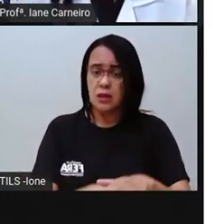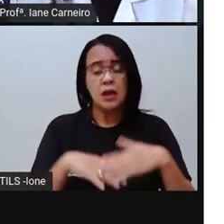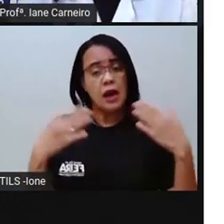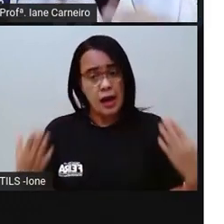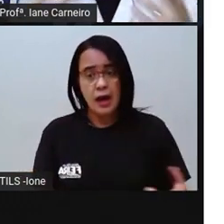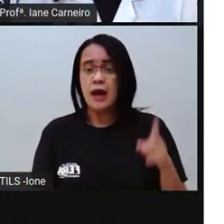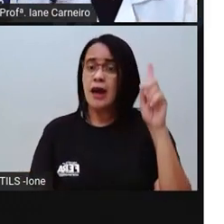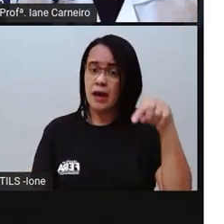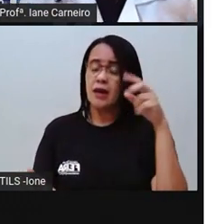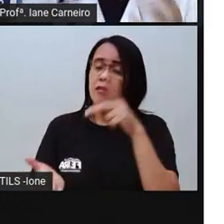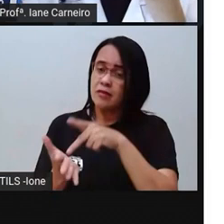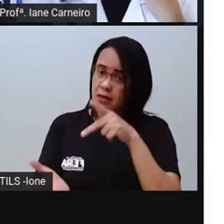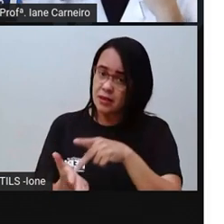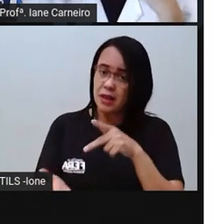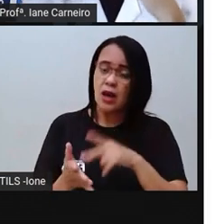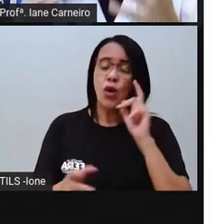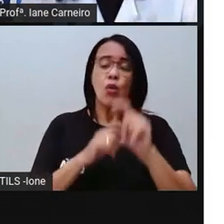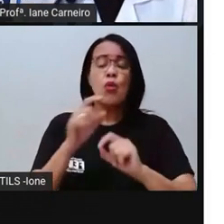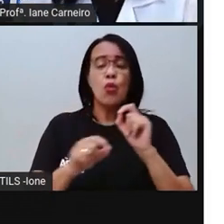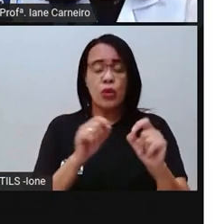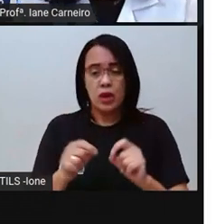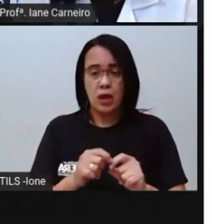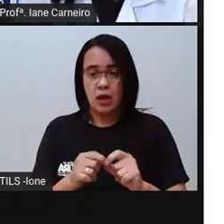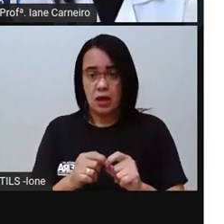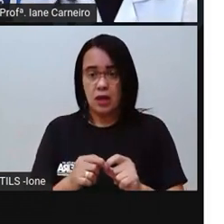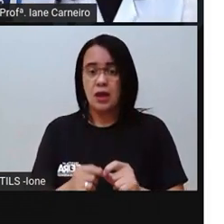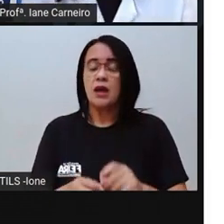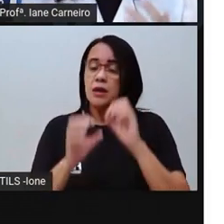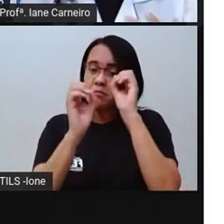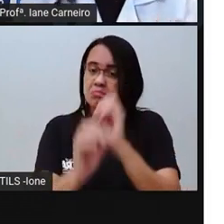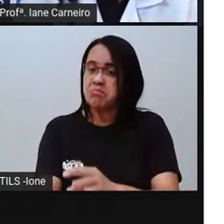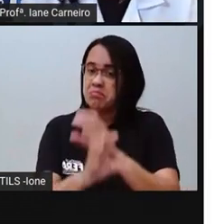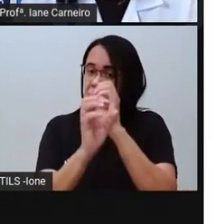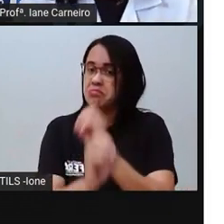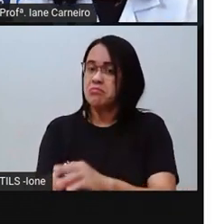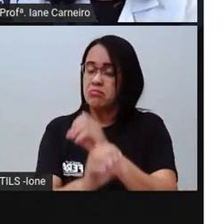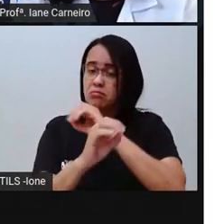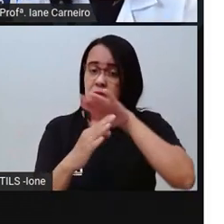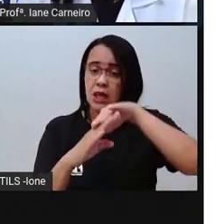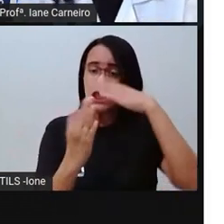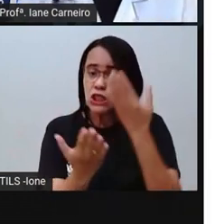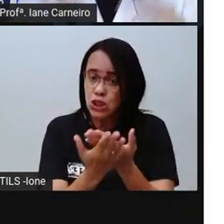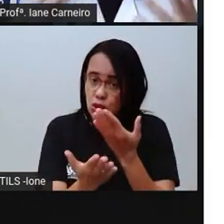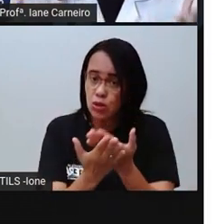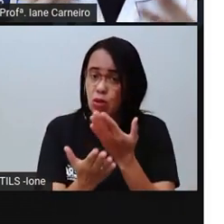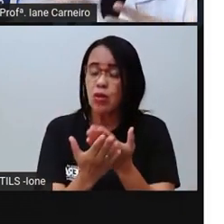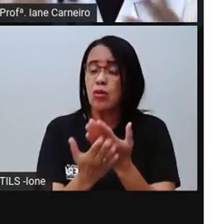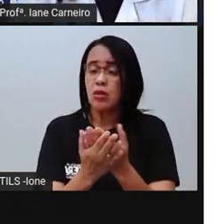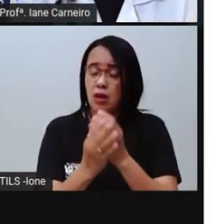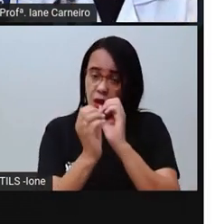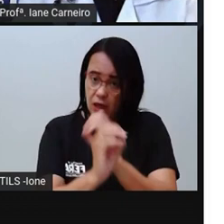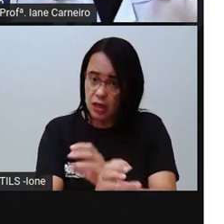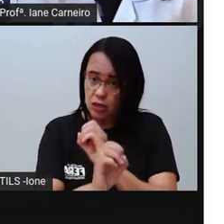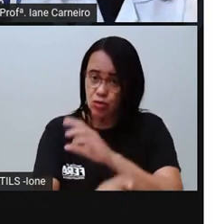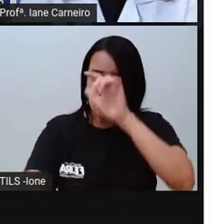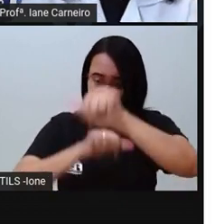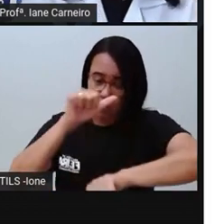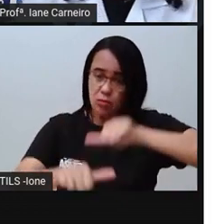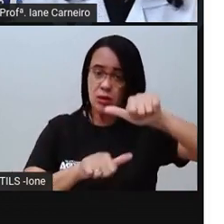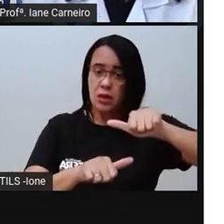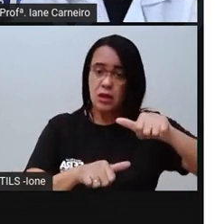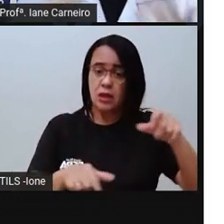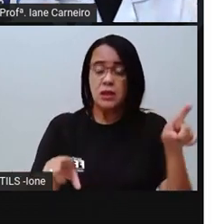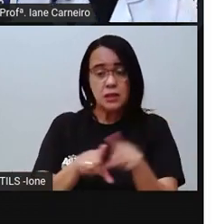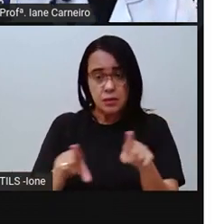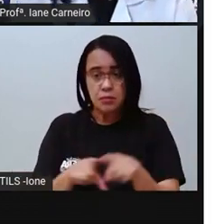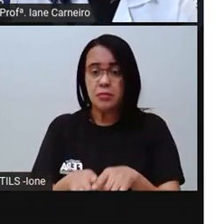muda é os pais dessas crianças terem um emprego, né? Então, isso também é importante. Porque a gente sabe que as crianças não estão aí, não é porque elas